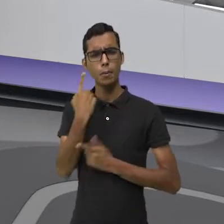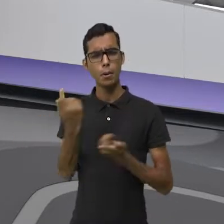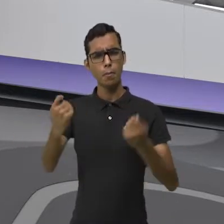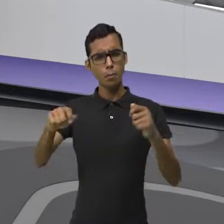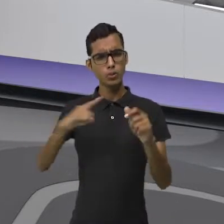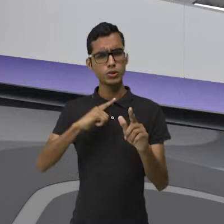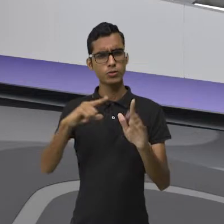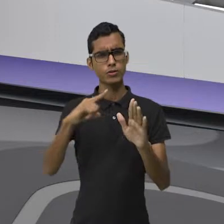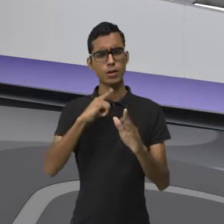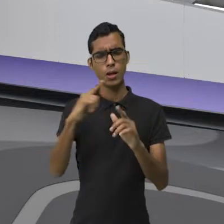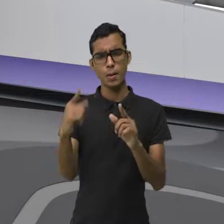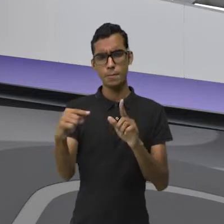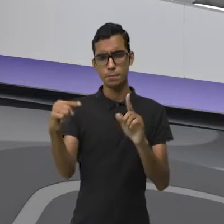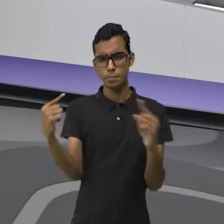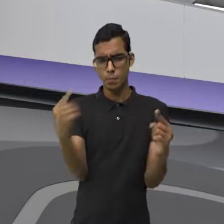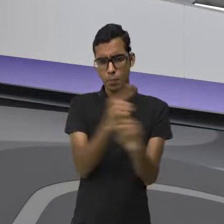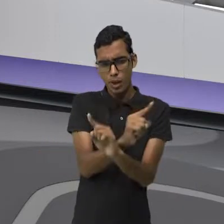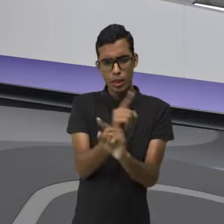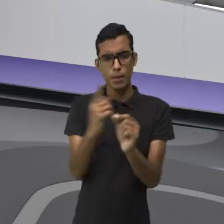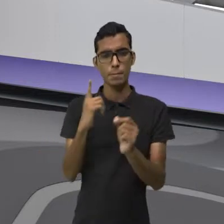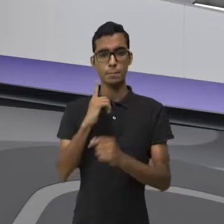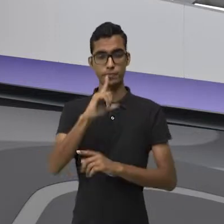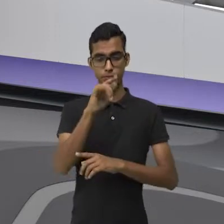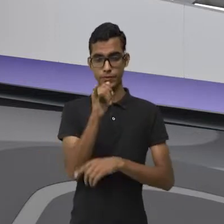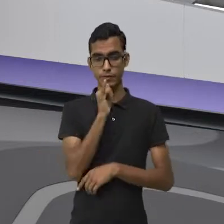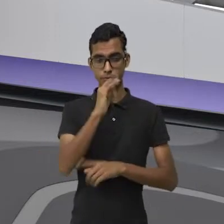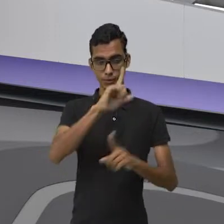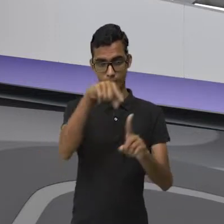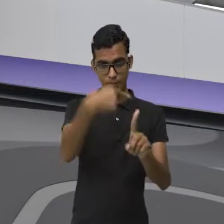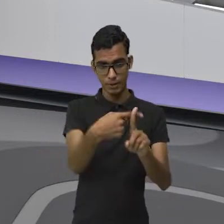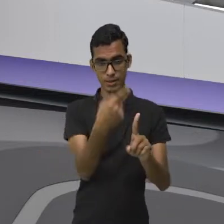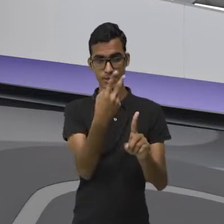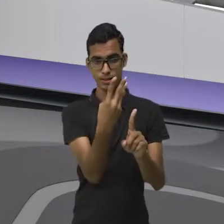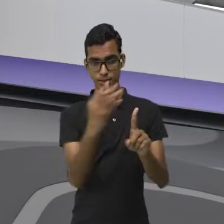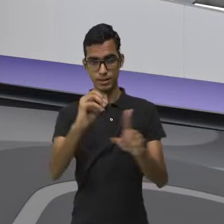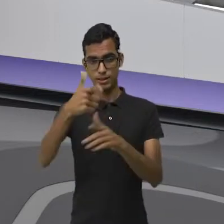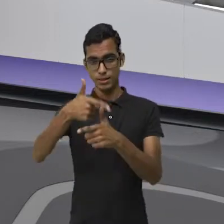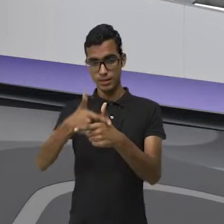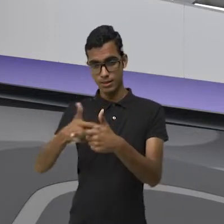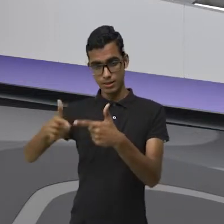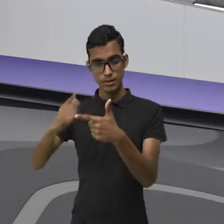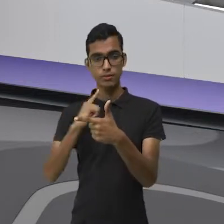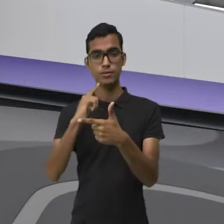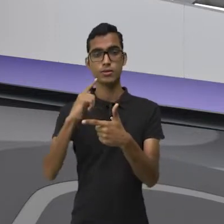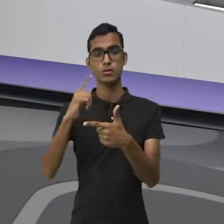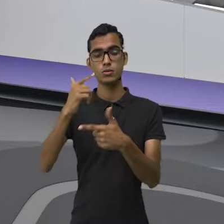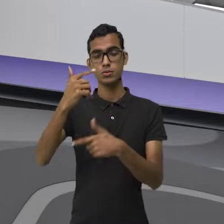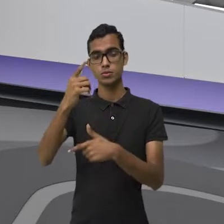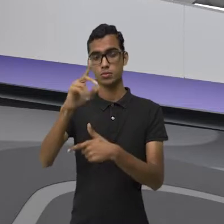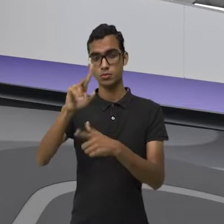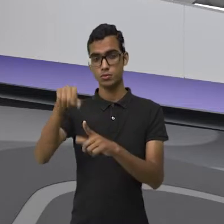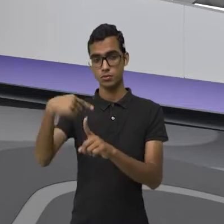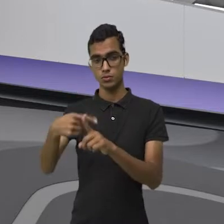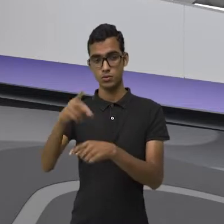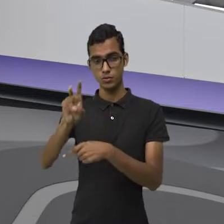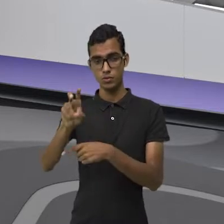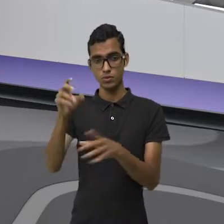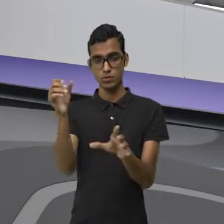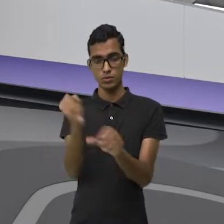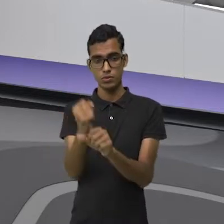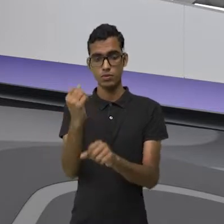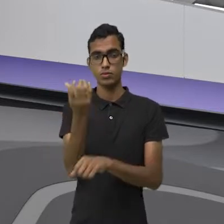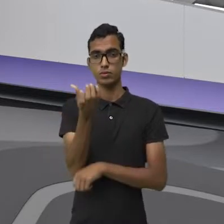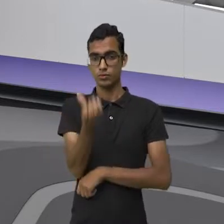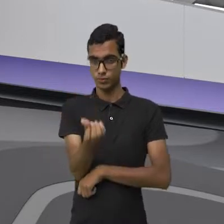Olha lá! Observe! Eu tenho mais 30 dividido por mais 5. O resultado, então,